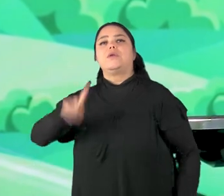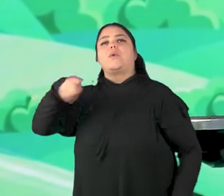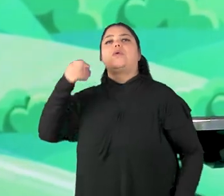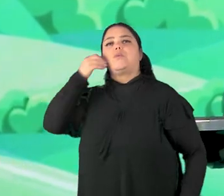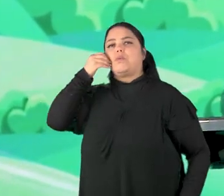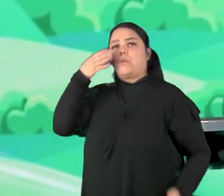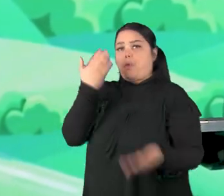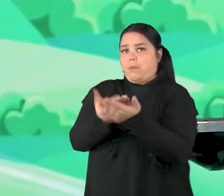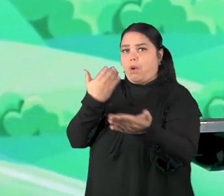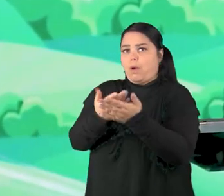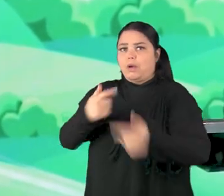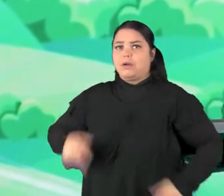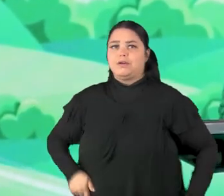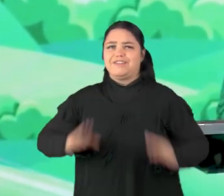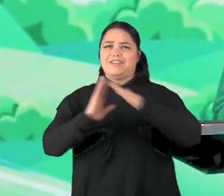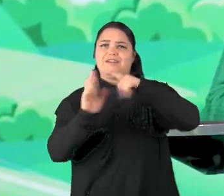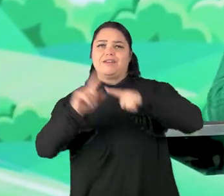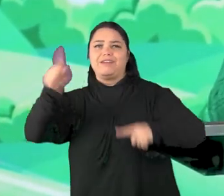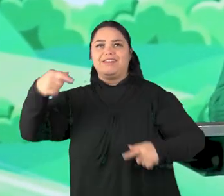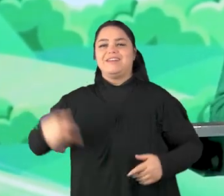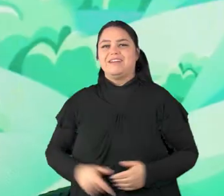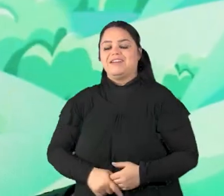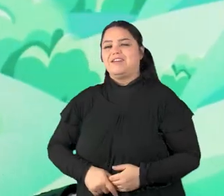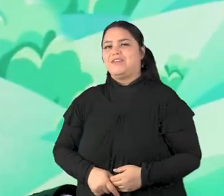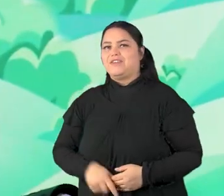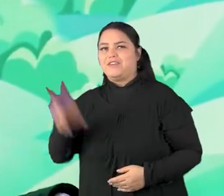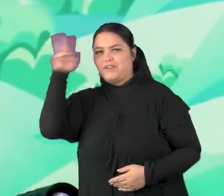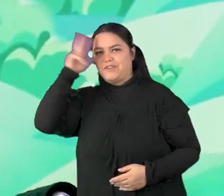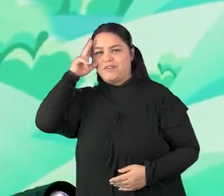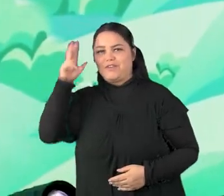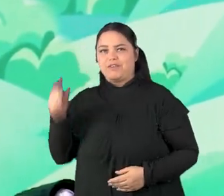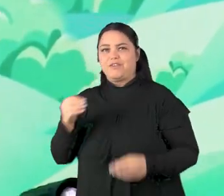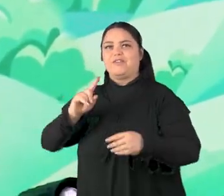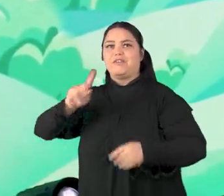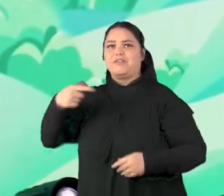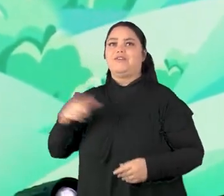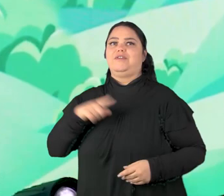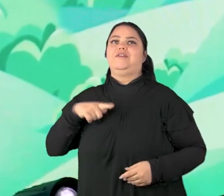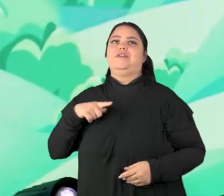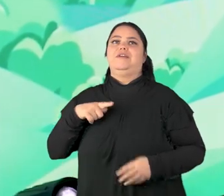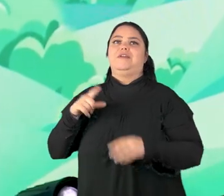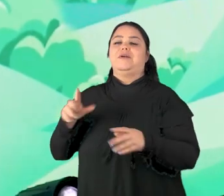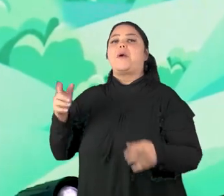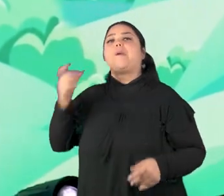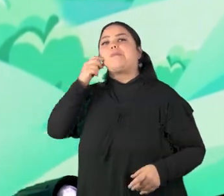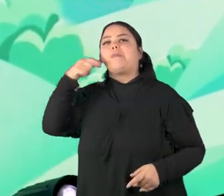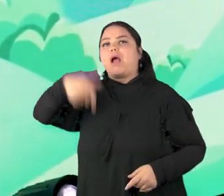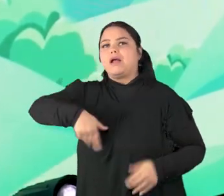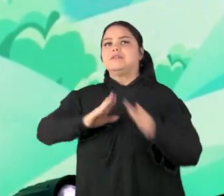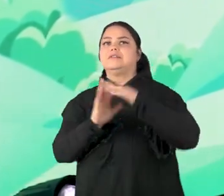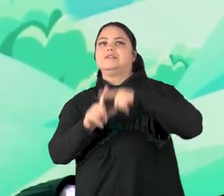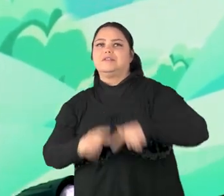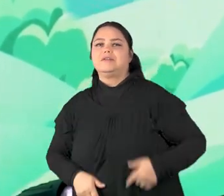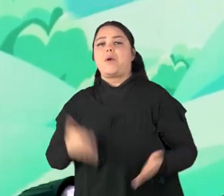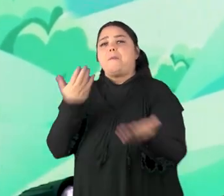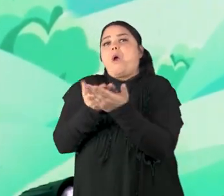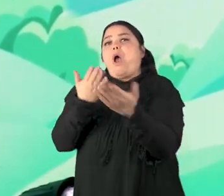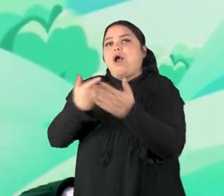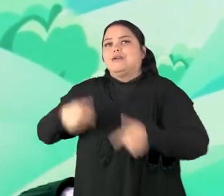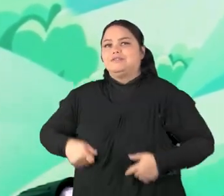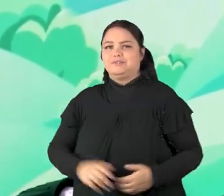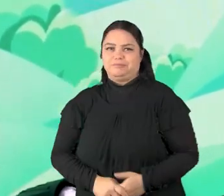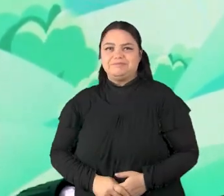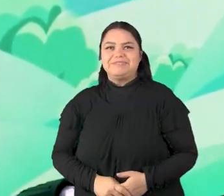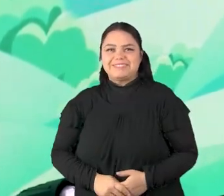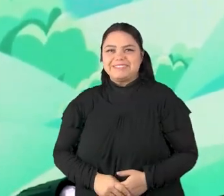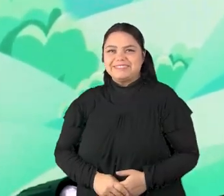testemunho lá na igreja. Ou então você guarda o seu testemunho pra quando você for vir pessoalmente pra você contar aqui na